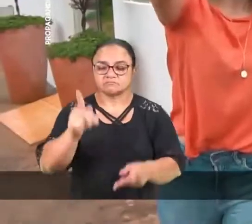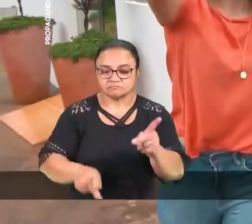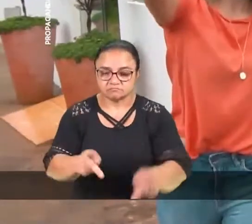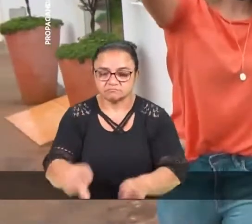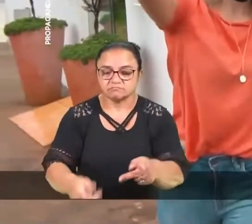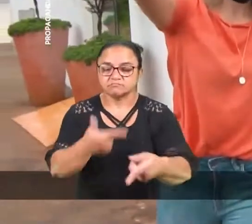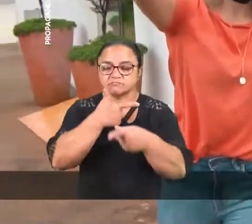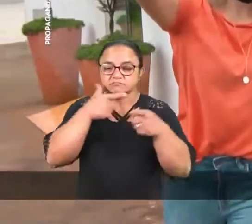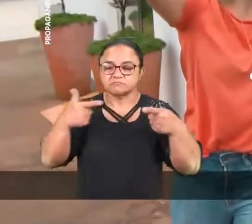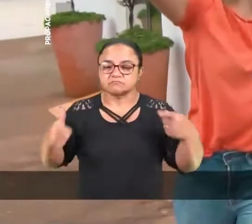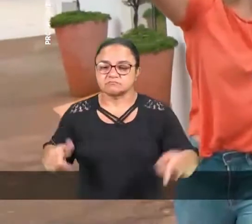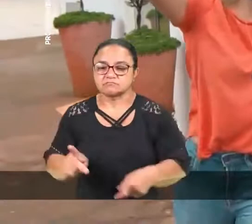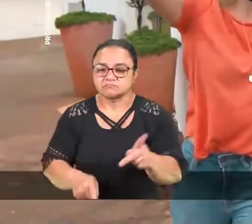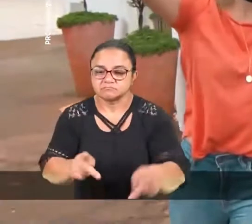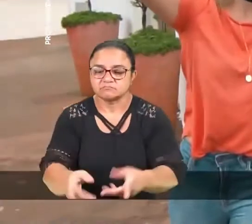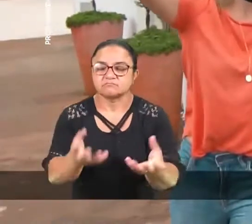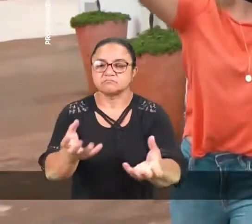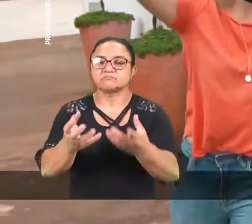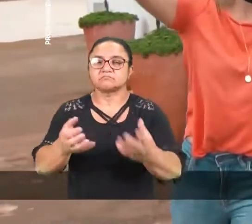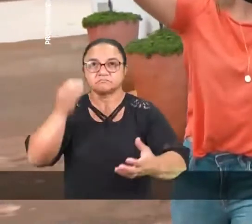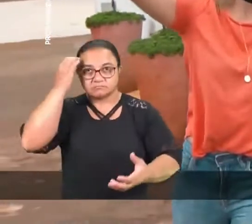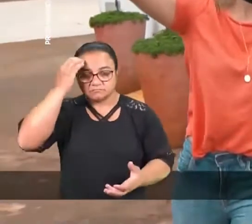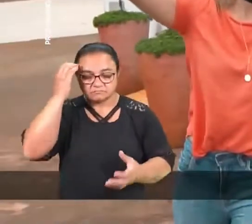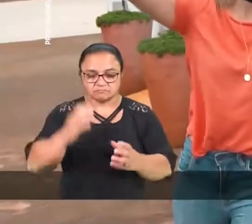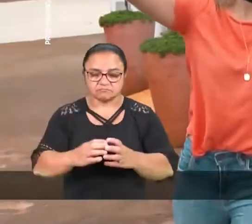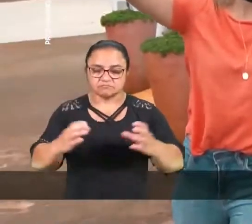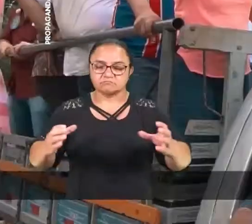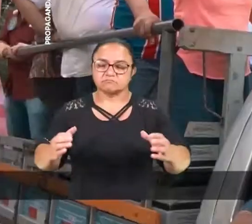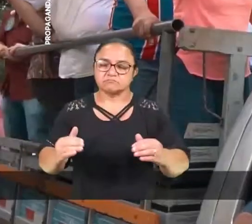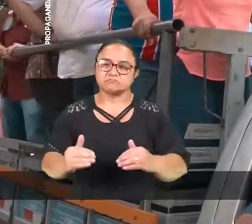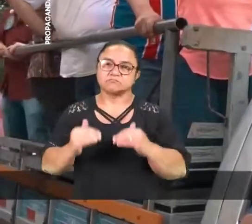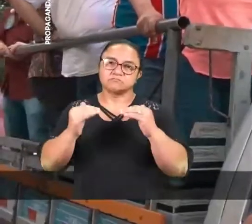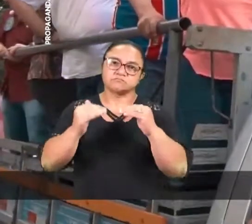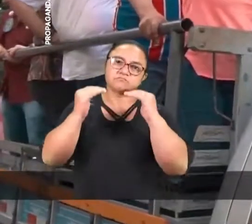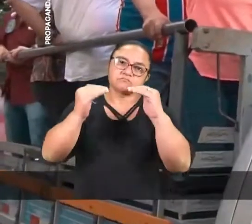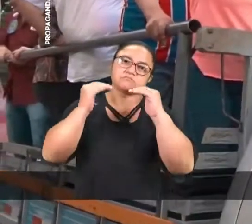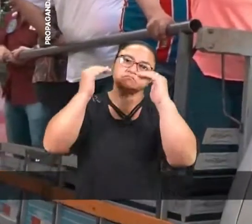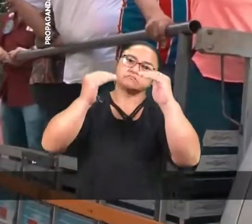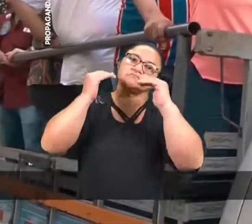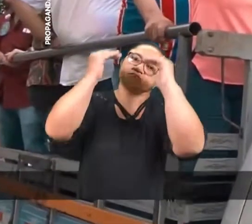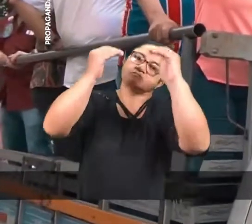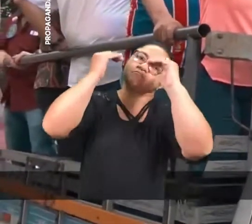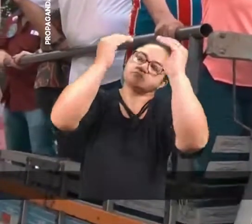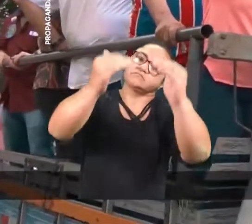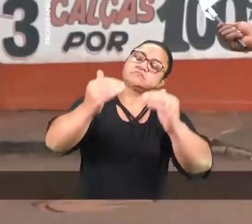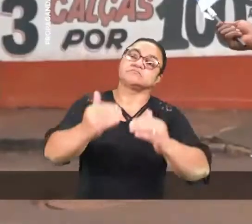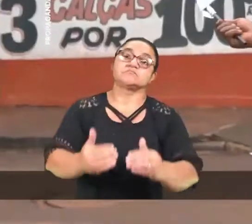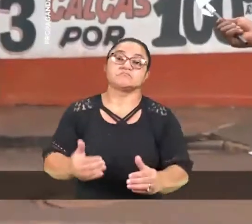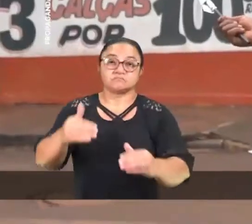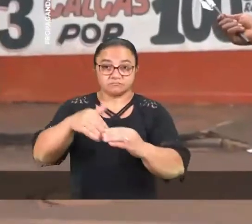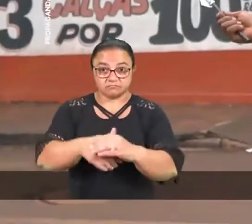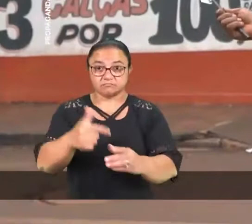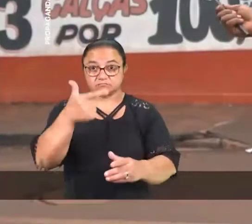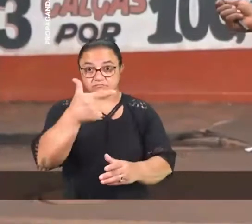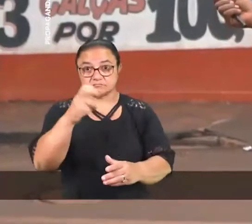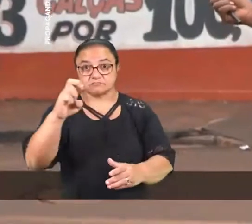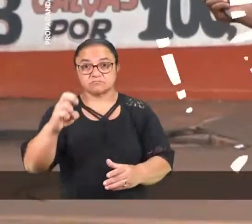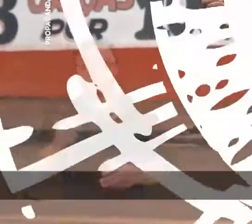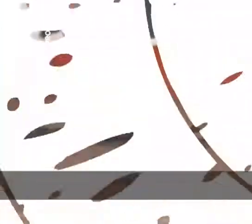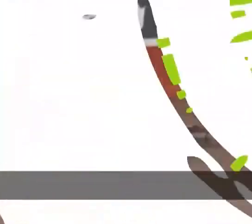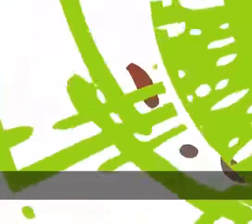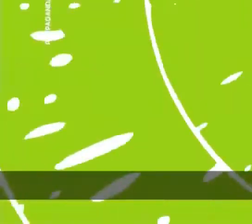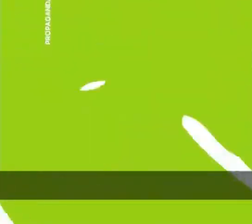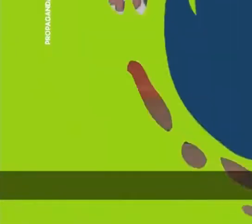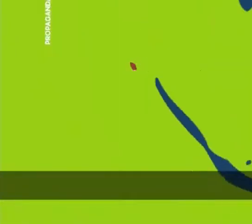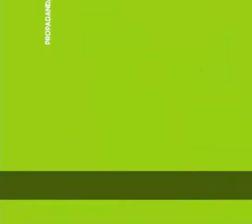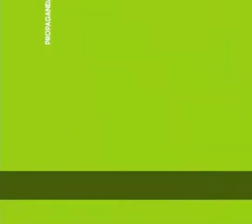É a mudança surgindo, é o povo sorrindo, é o povo querendo e turguiar a crescendo. Pode